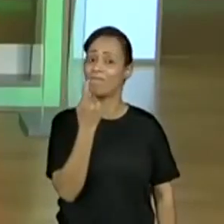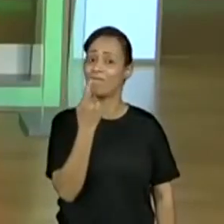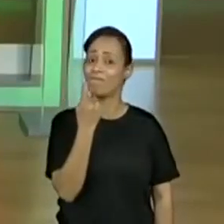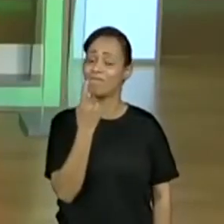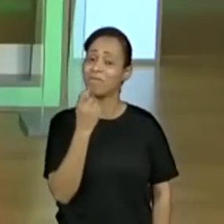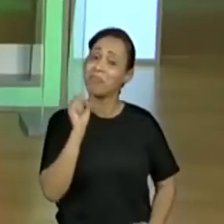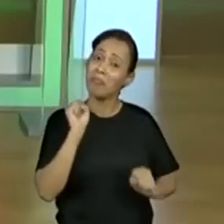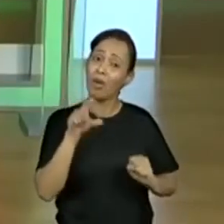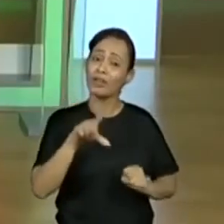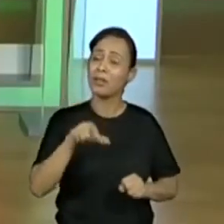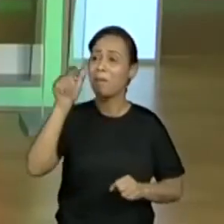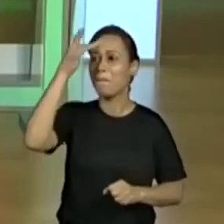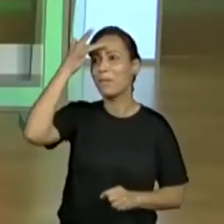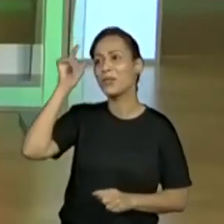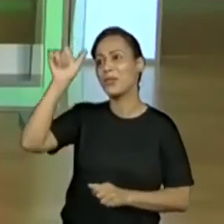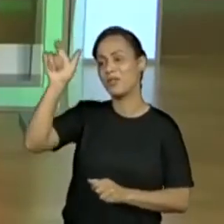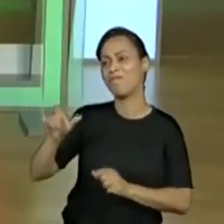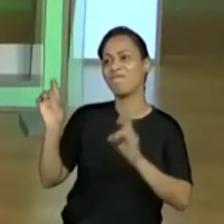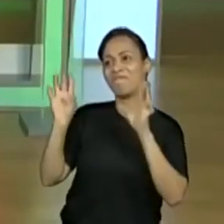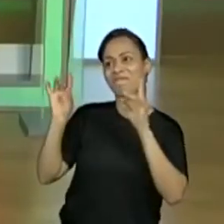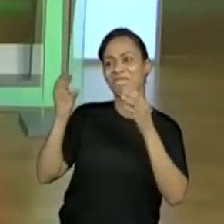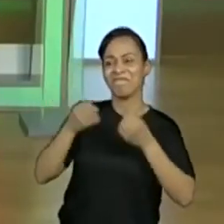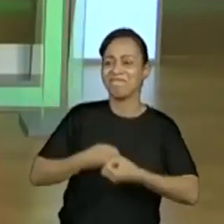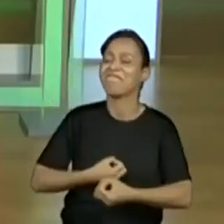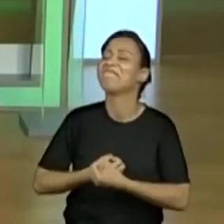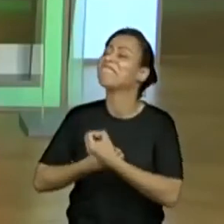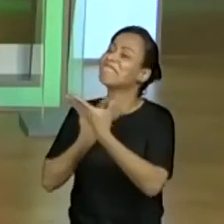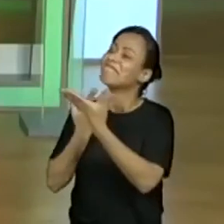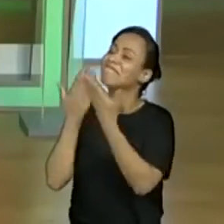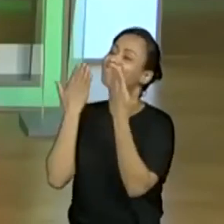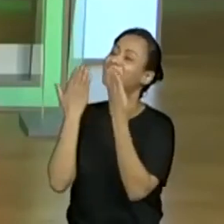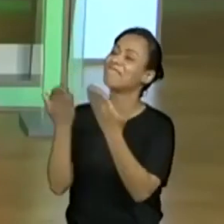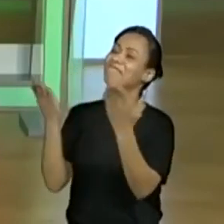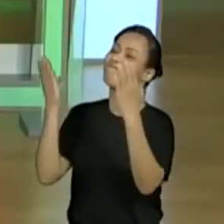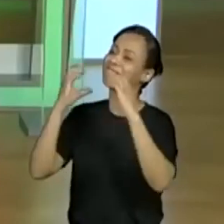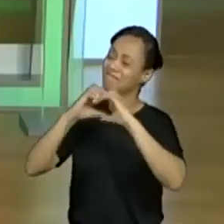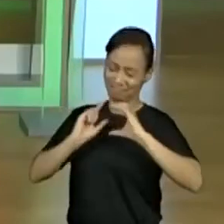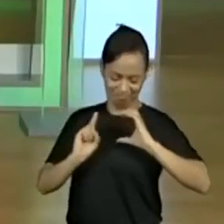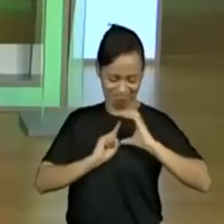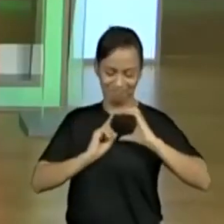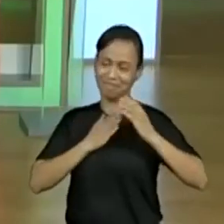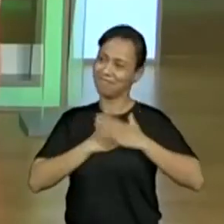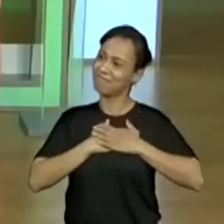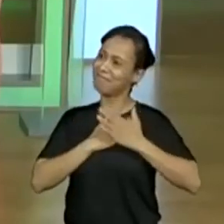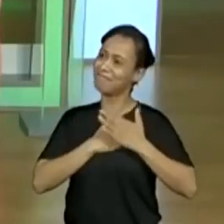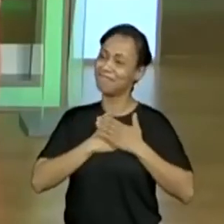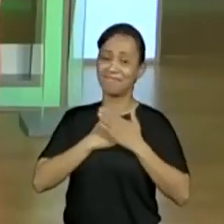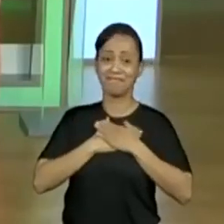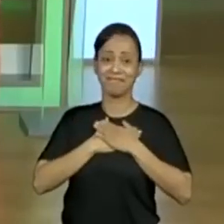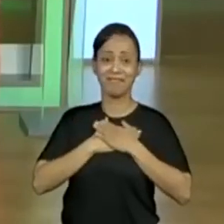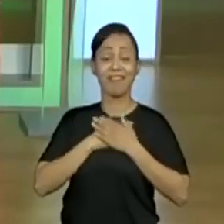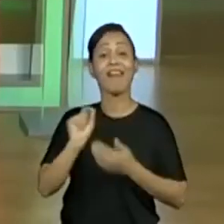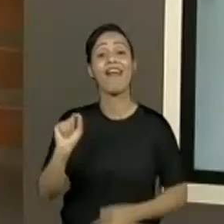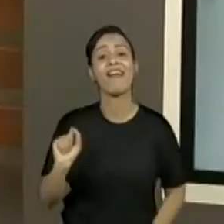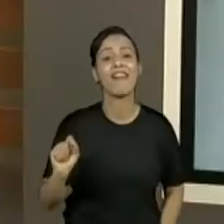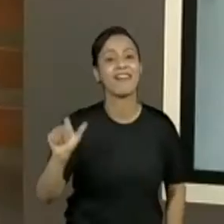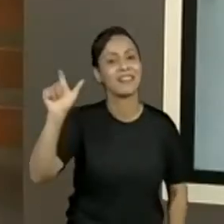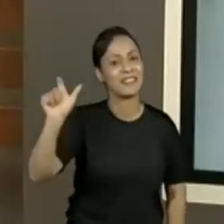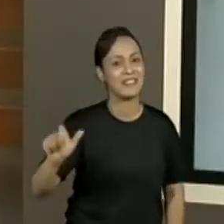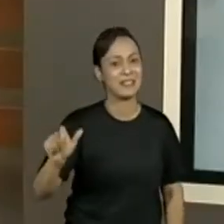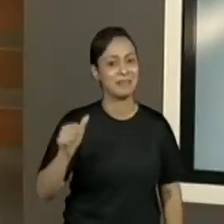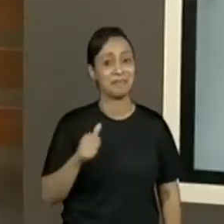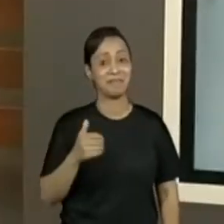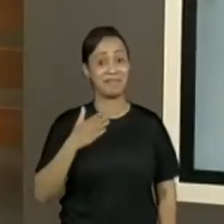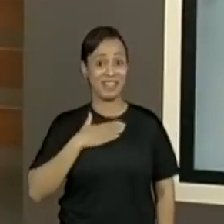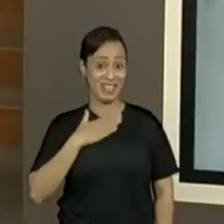recitar para a pessoa querida que eles vão escolher. Quem será a pessoa querida que eles vão escolher? Essa é uma delas que eu conhecia que minha